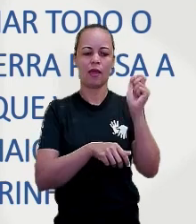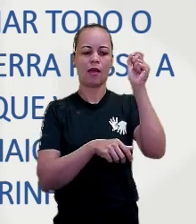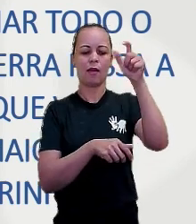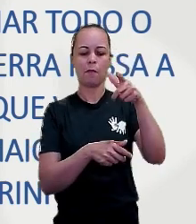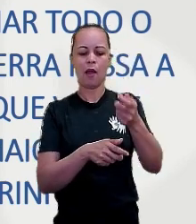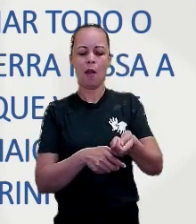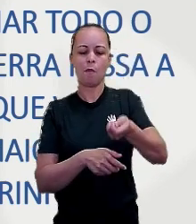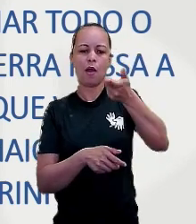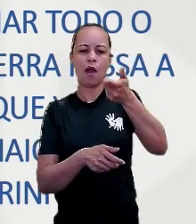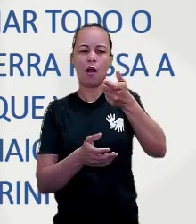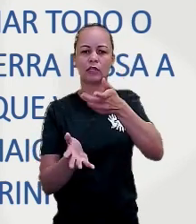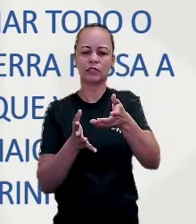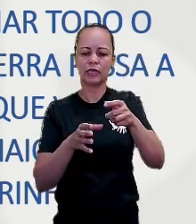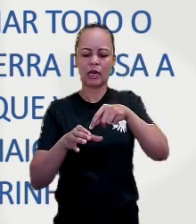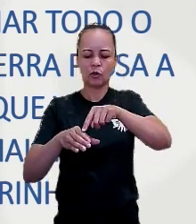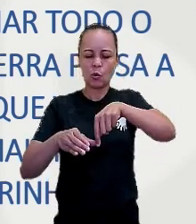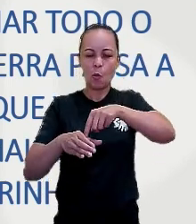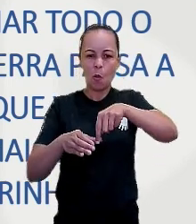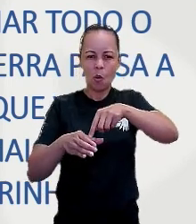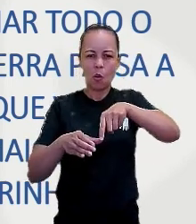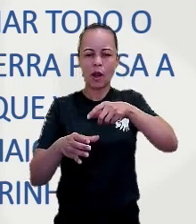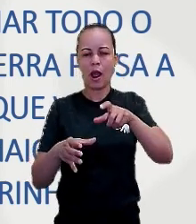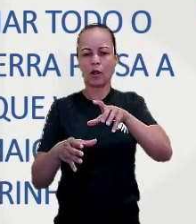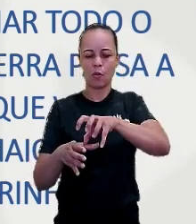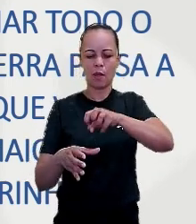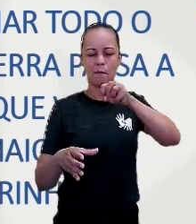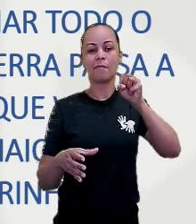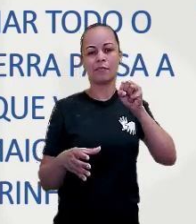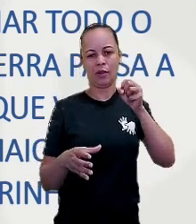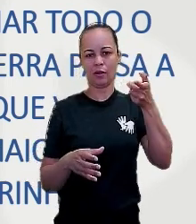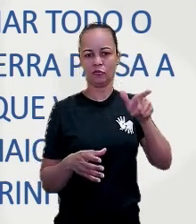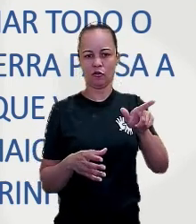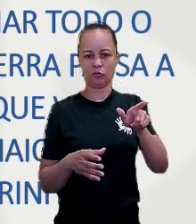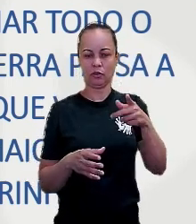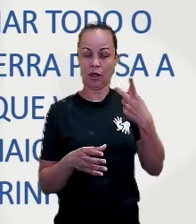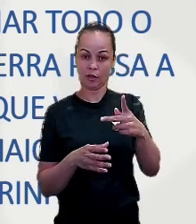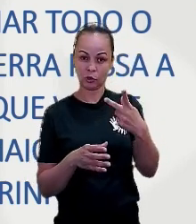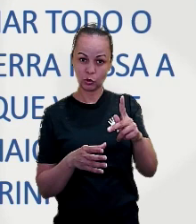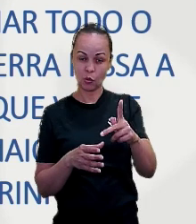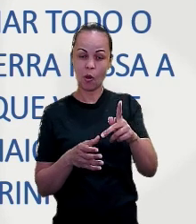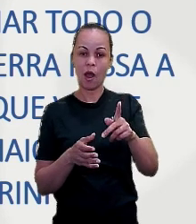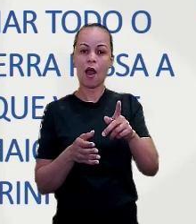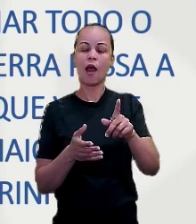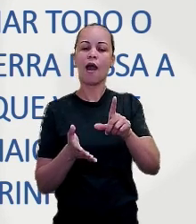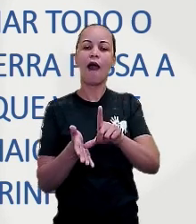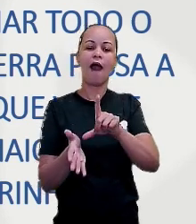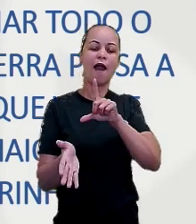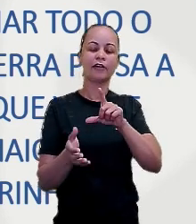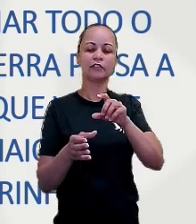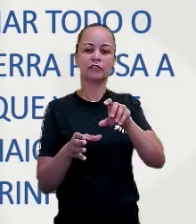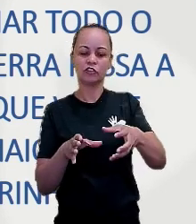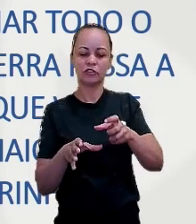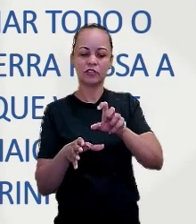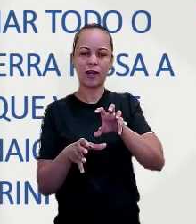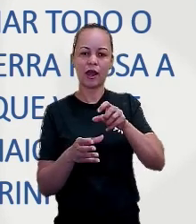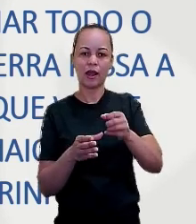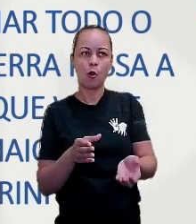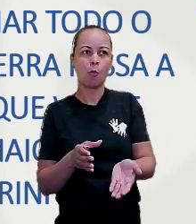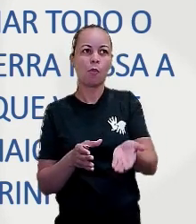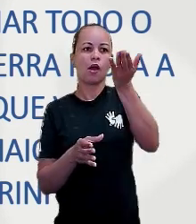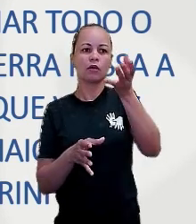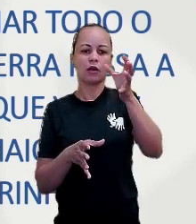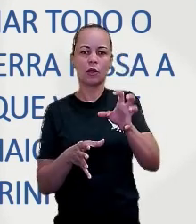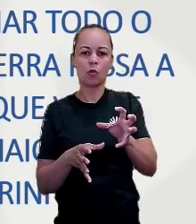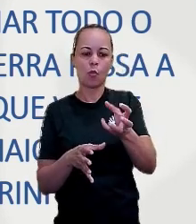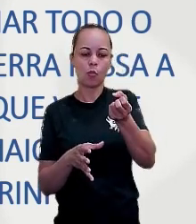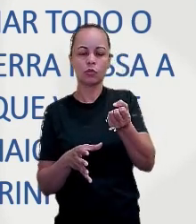pedrinhas do buraco e pegar de volta a sua antes de ela cair no chão. Joga